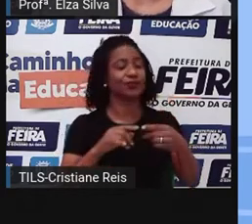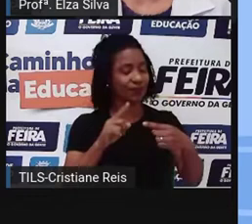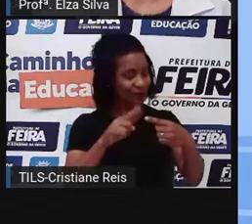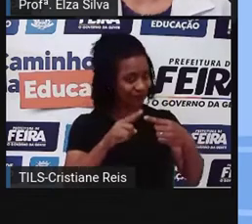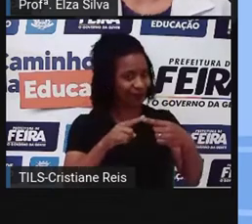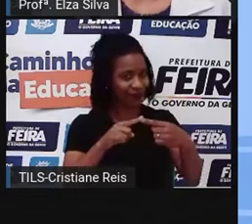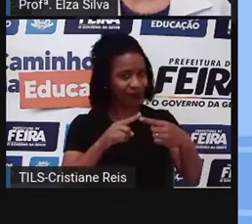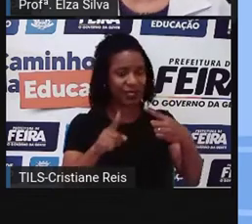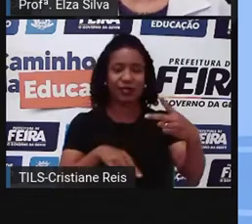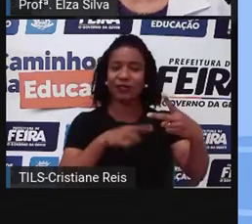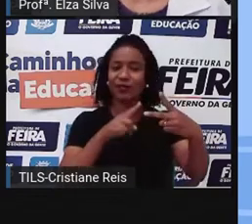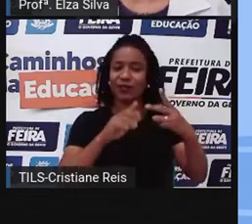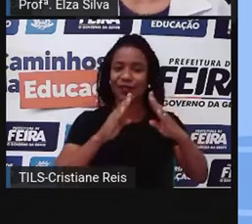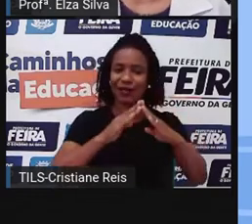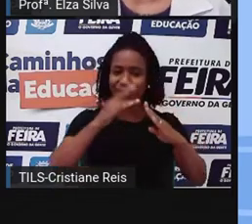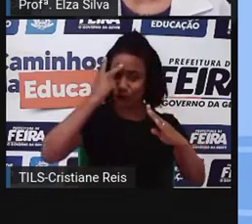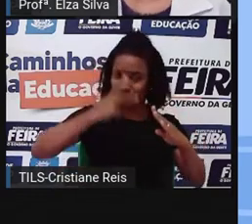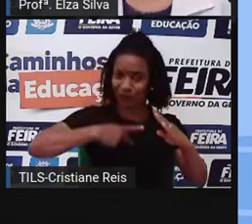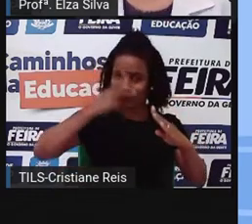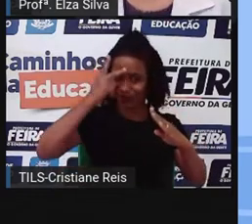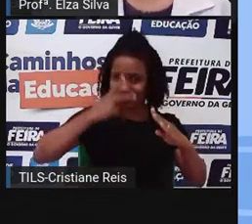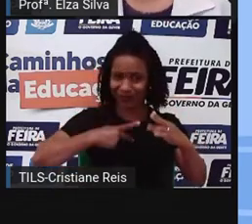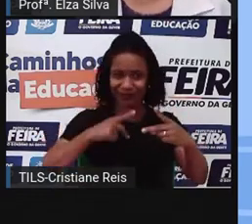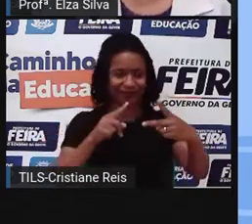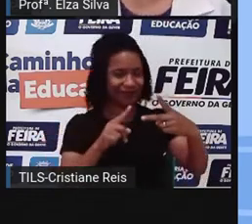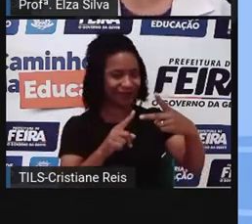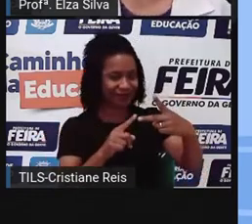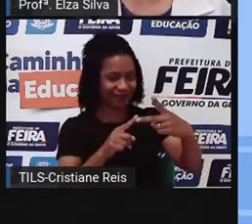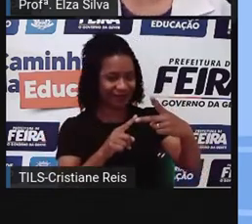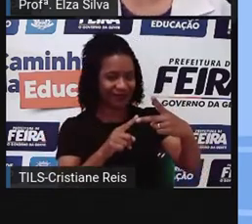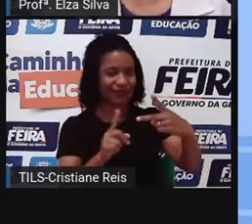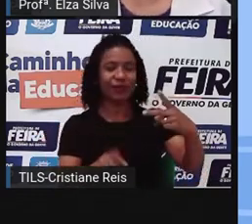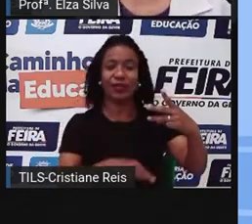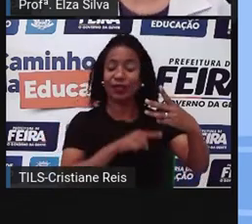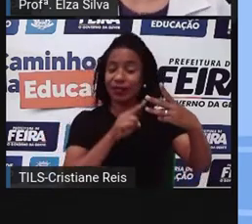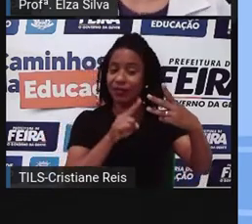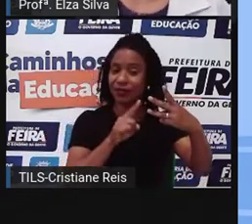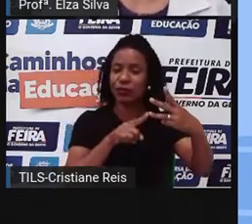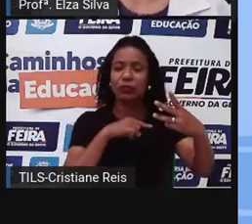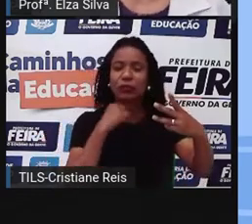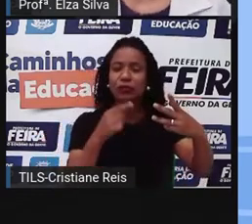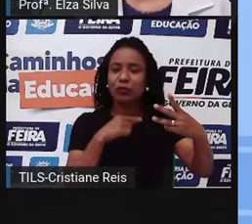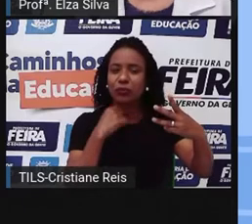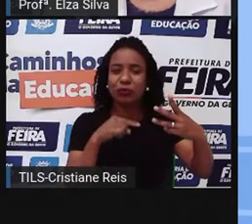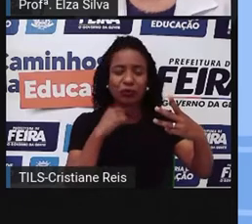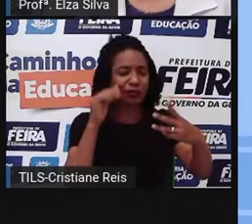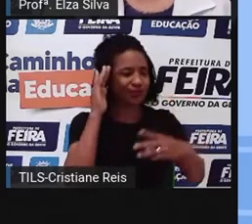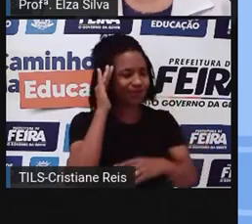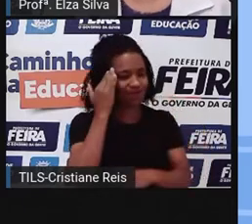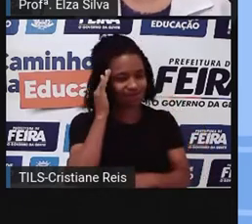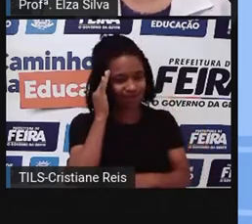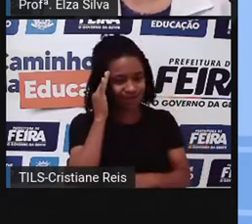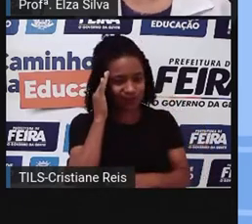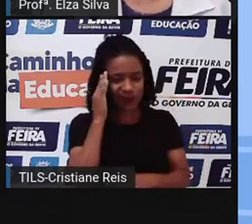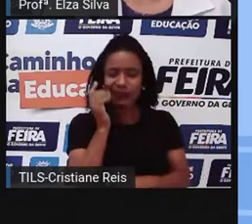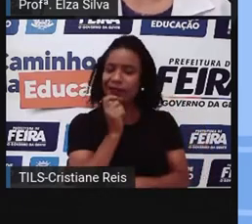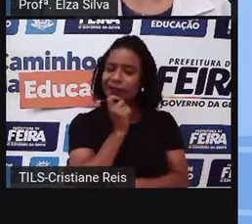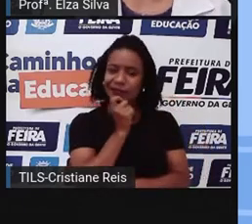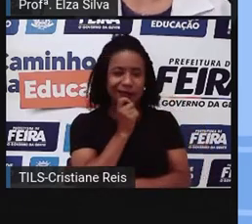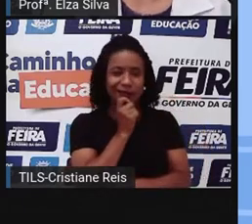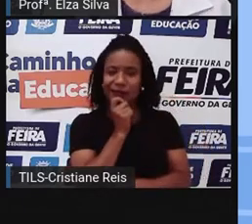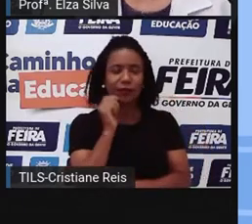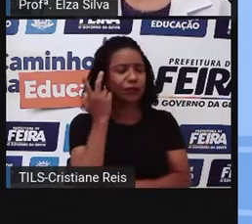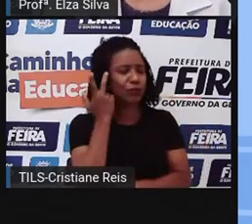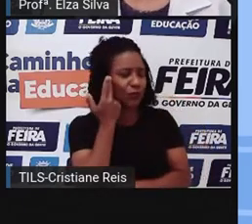atividade de casa, homework. E aquelas doubts, dúvidas, que surgem durante a aula, que é